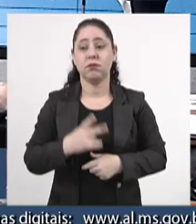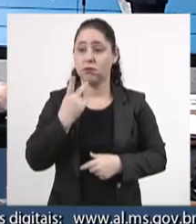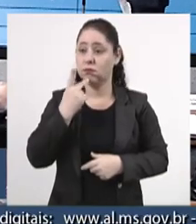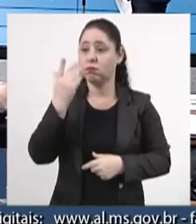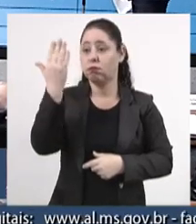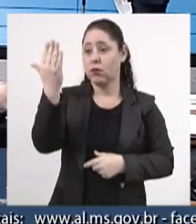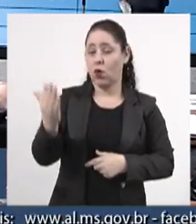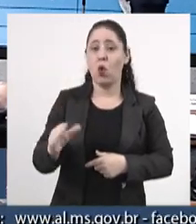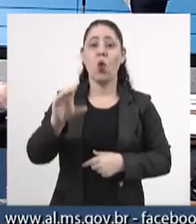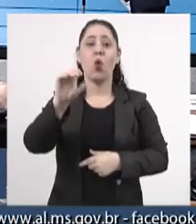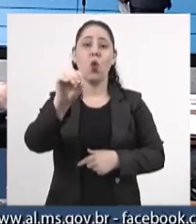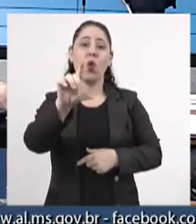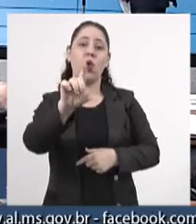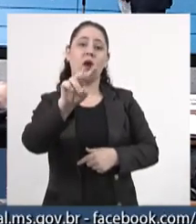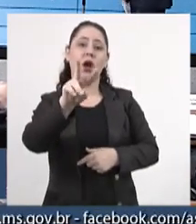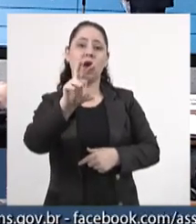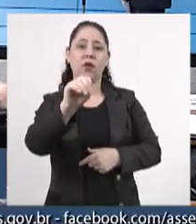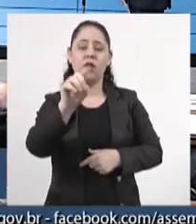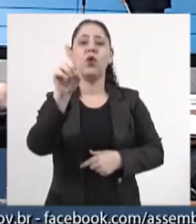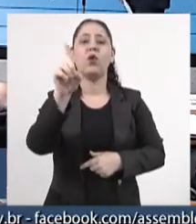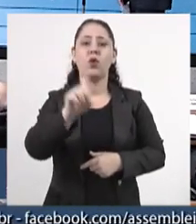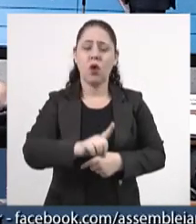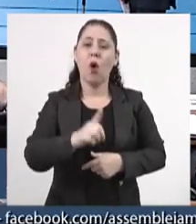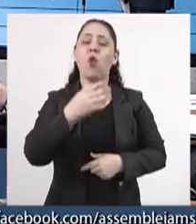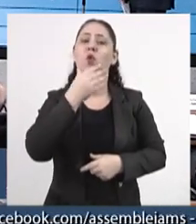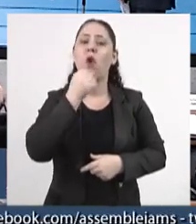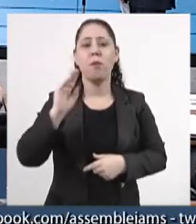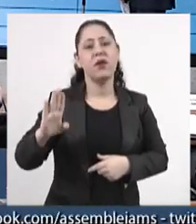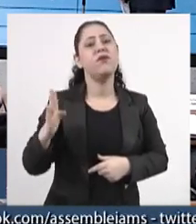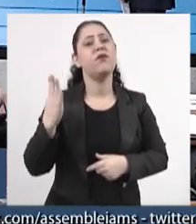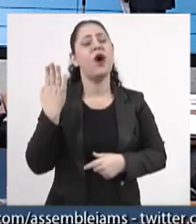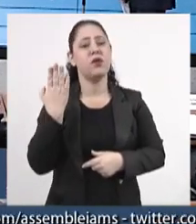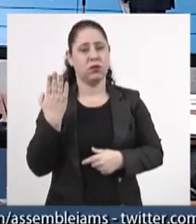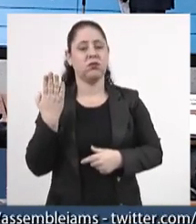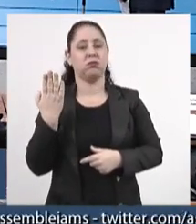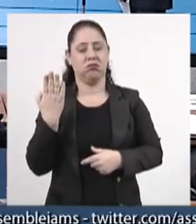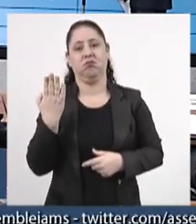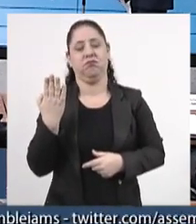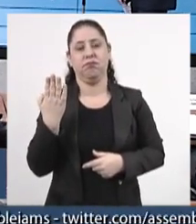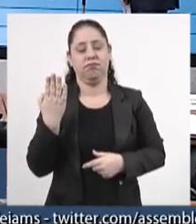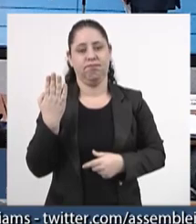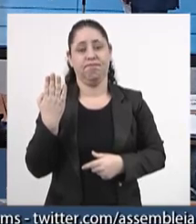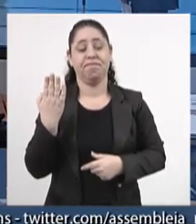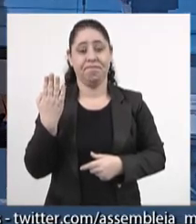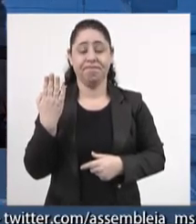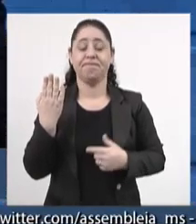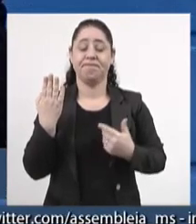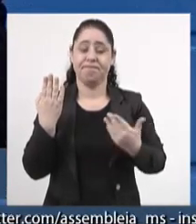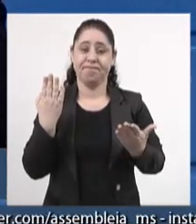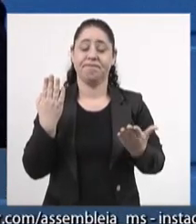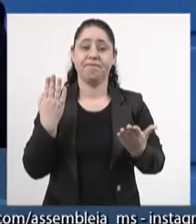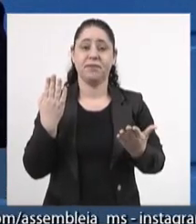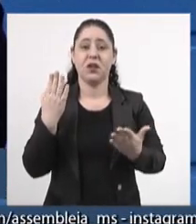que o Olavo de Carvalho, para mim, era um impostor. Era um impostor.